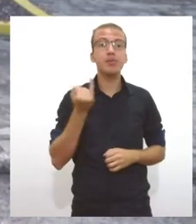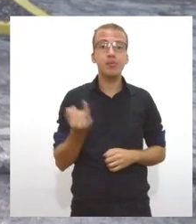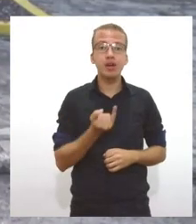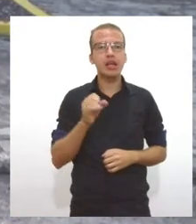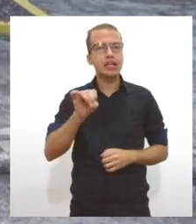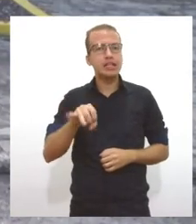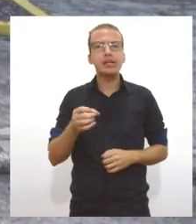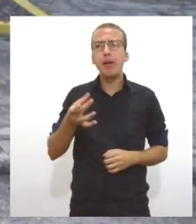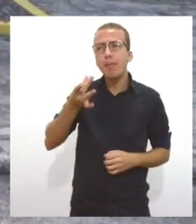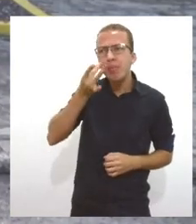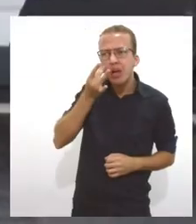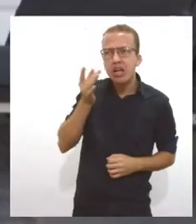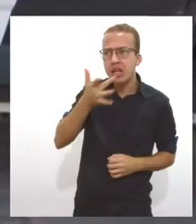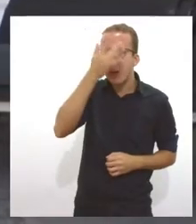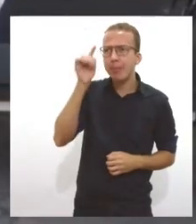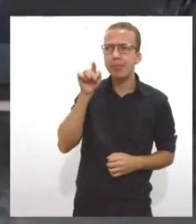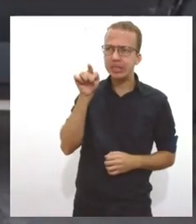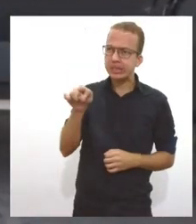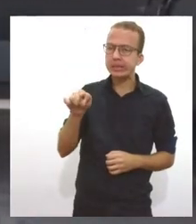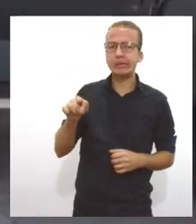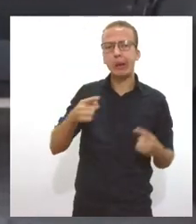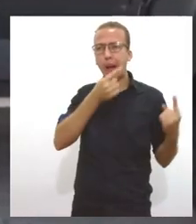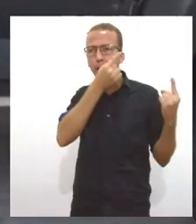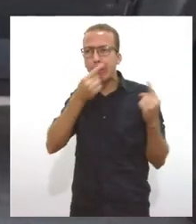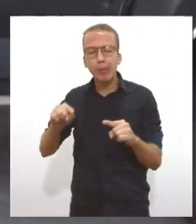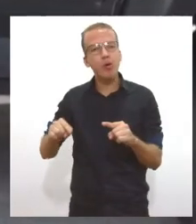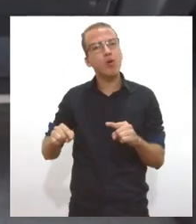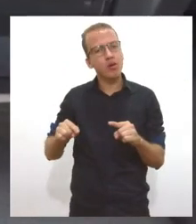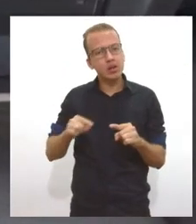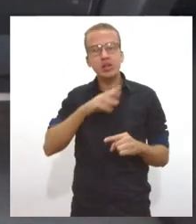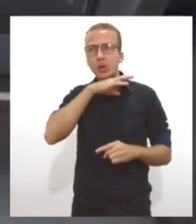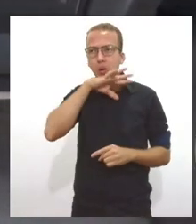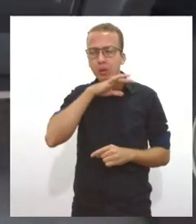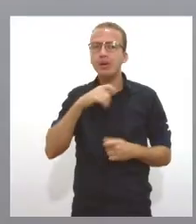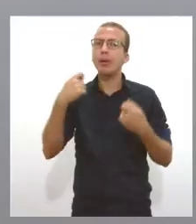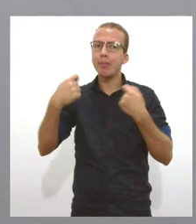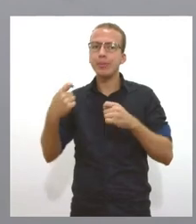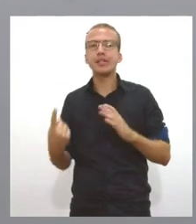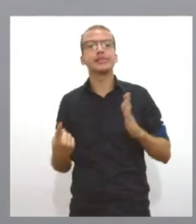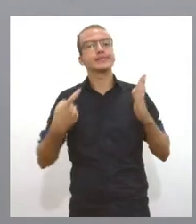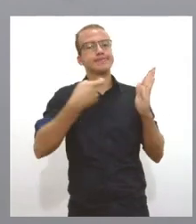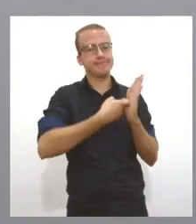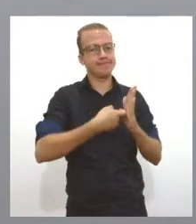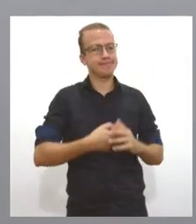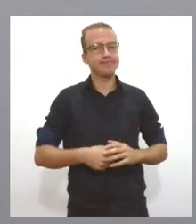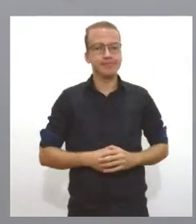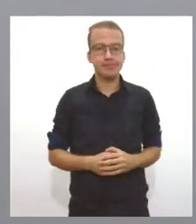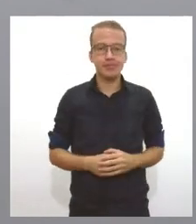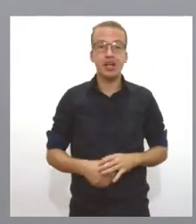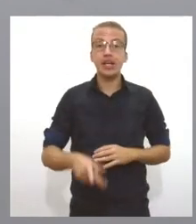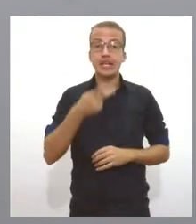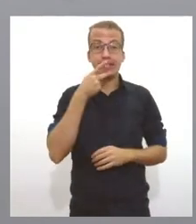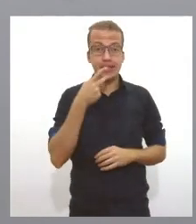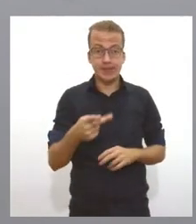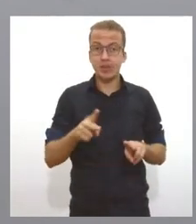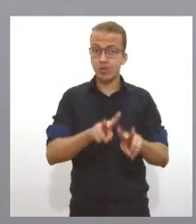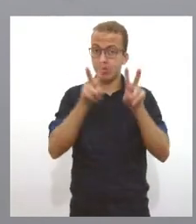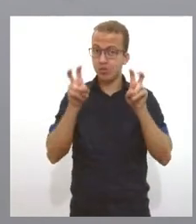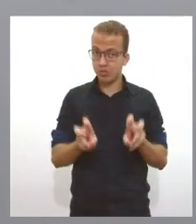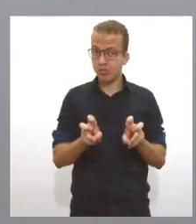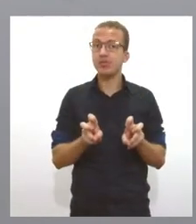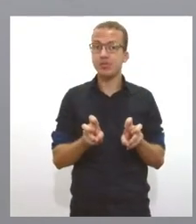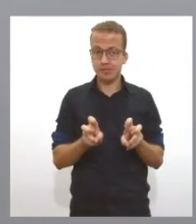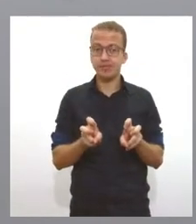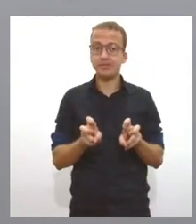maltratando um animal que haja de imediato a denúncia. Quando falamos em maus tratos contra animais